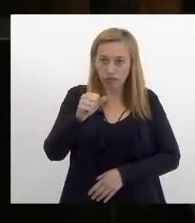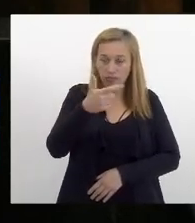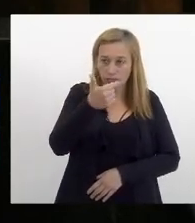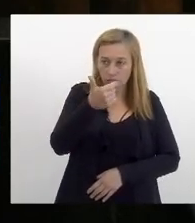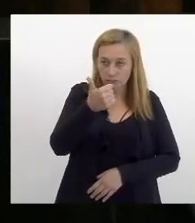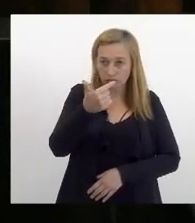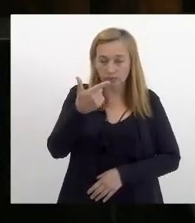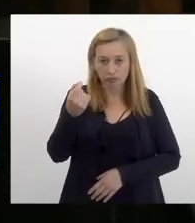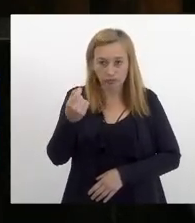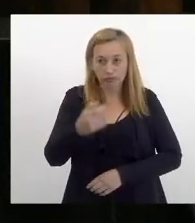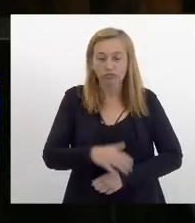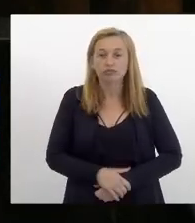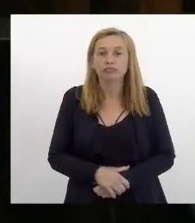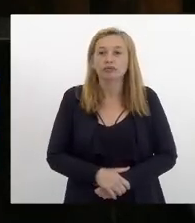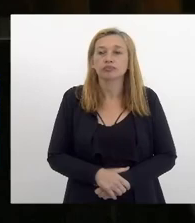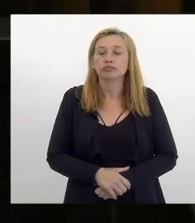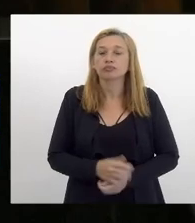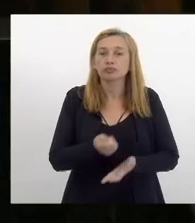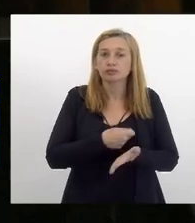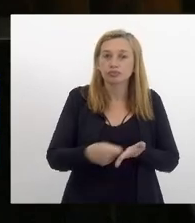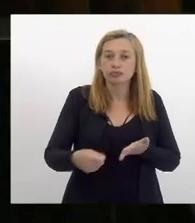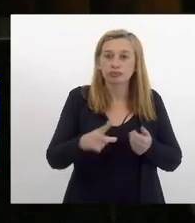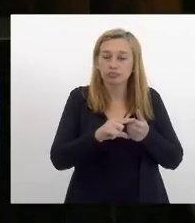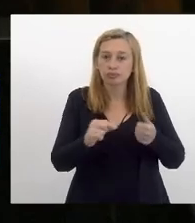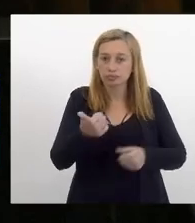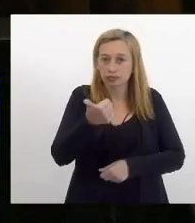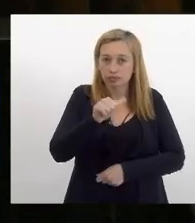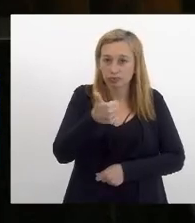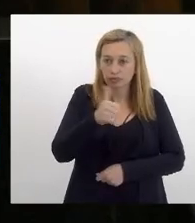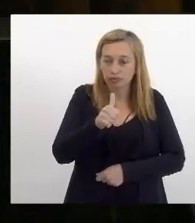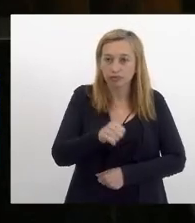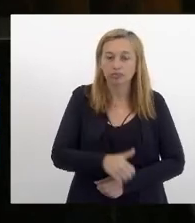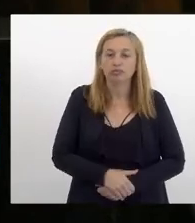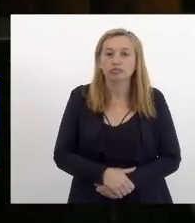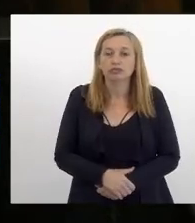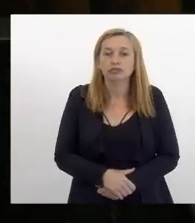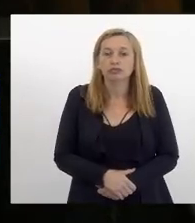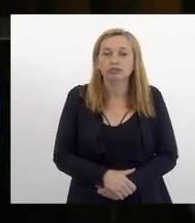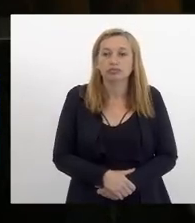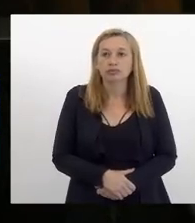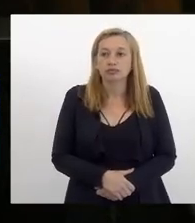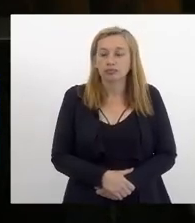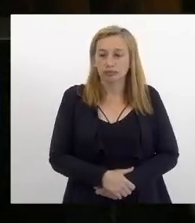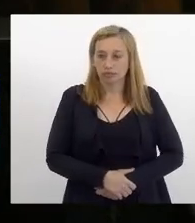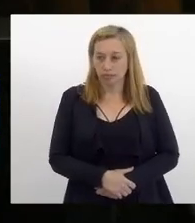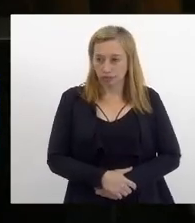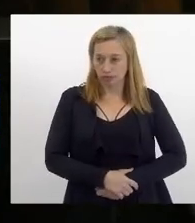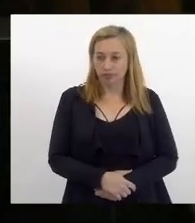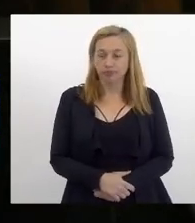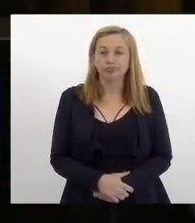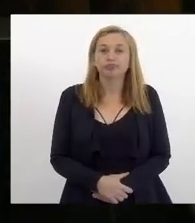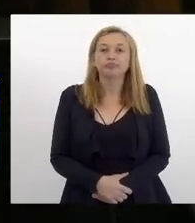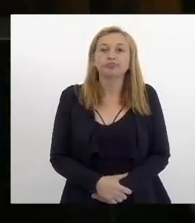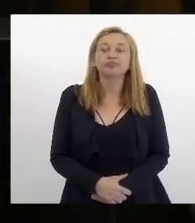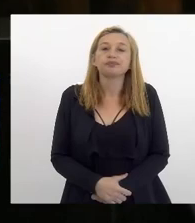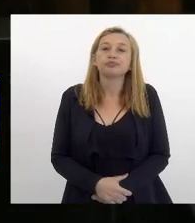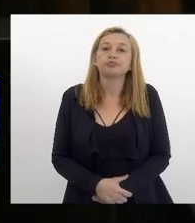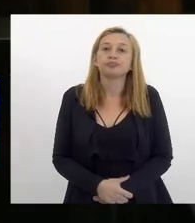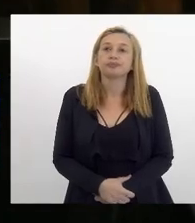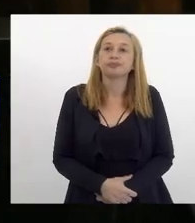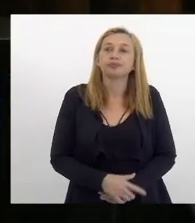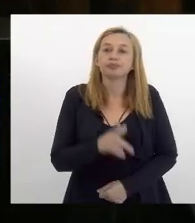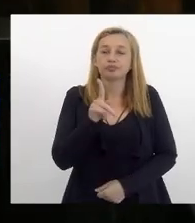assim está escrito no artigo 11 estende-se o presente